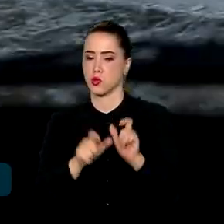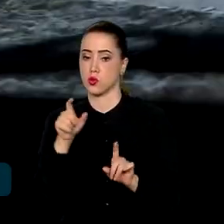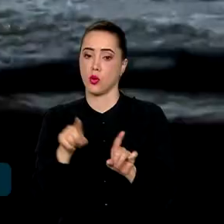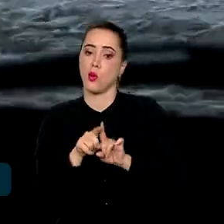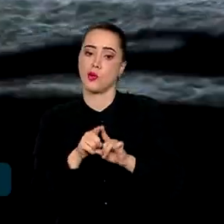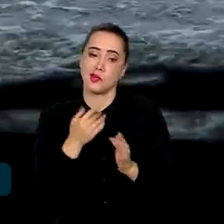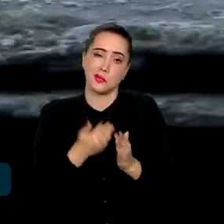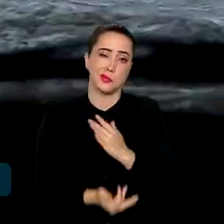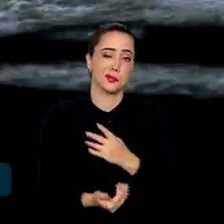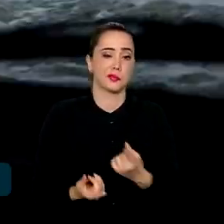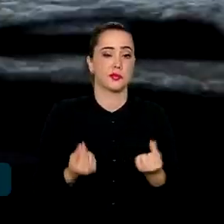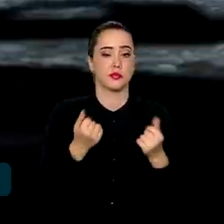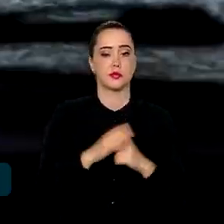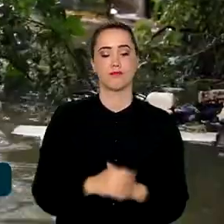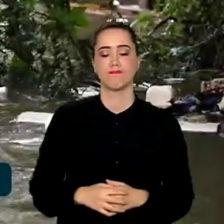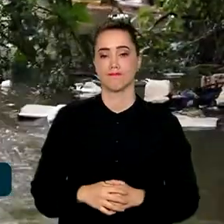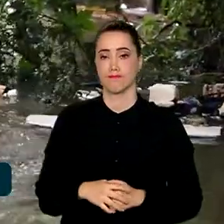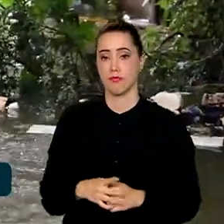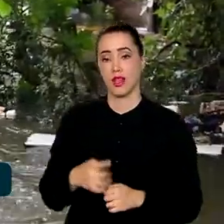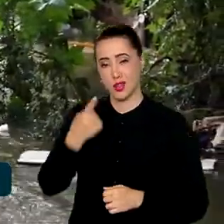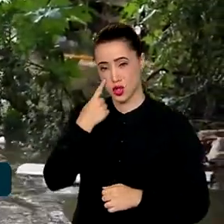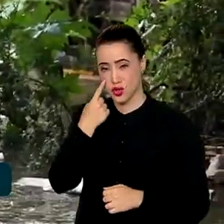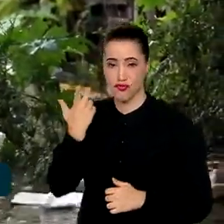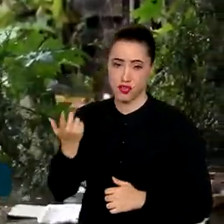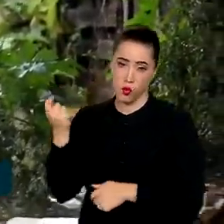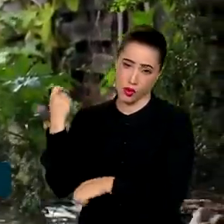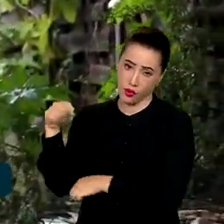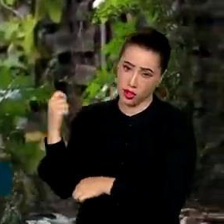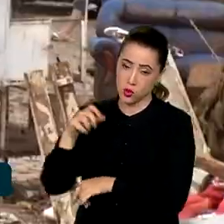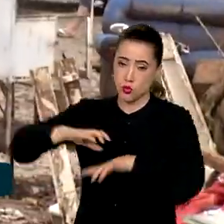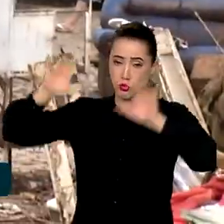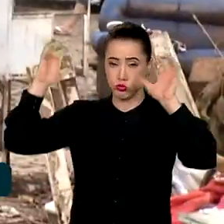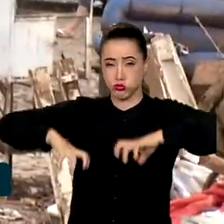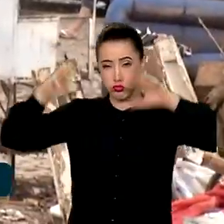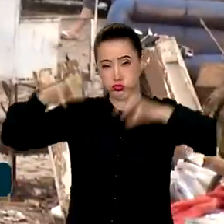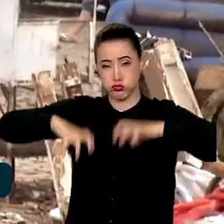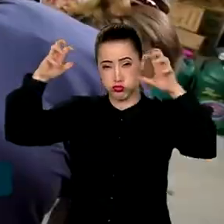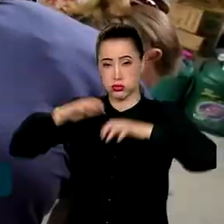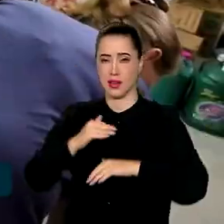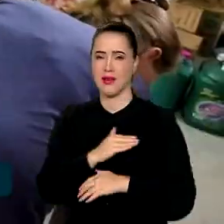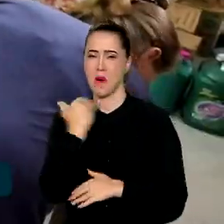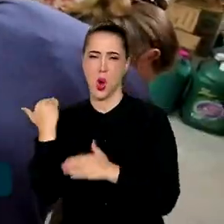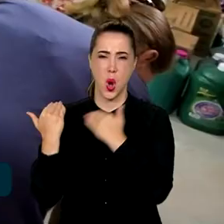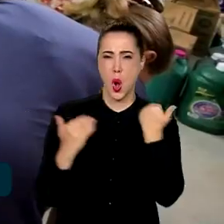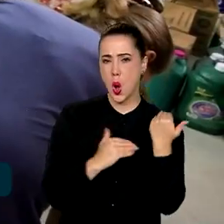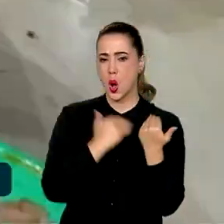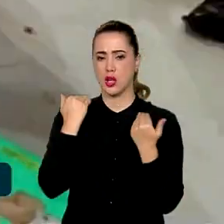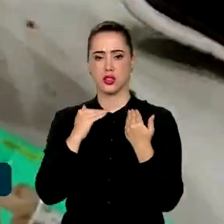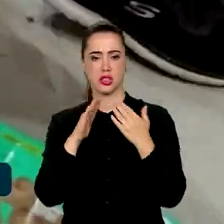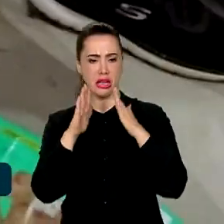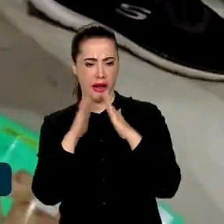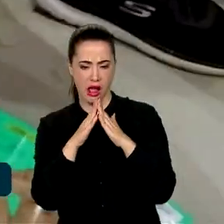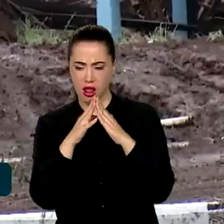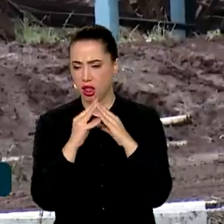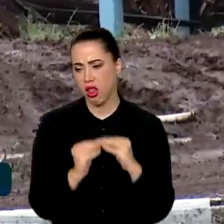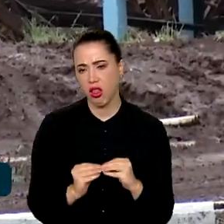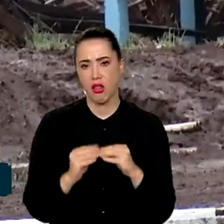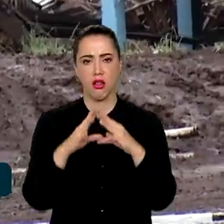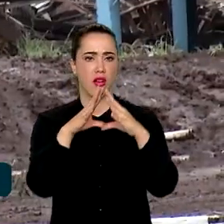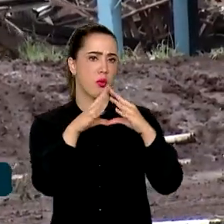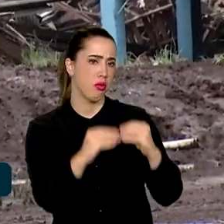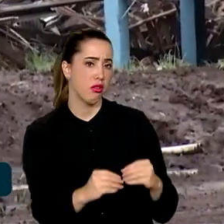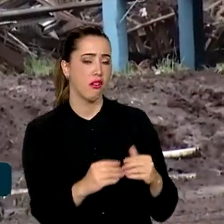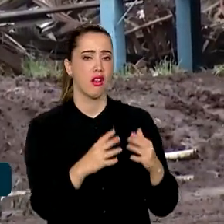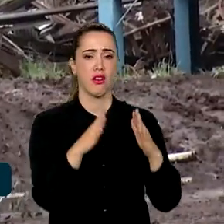o Rio Grande do Sul sofreu os efeitos das fortes chuvas. Foram mortes e milhares de desabrigados em